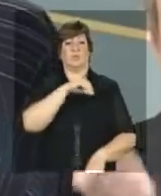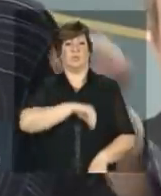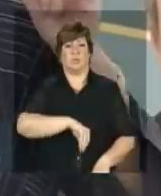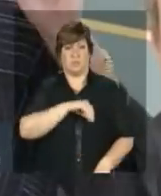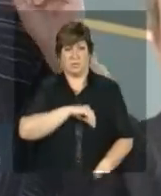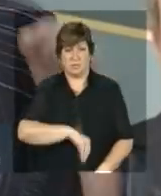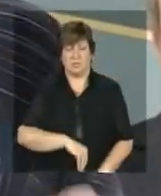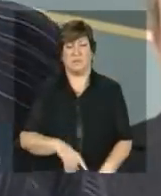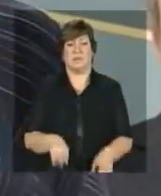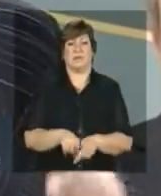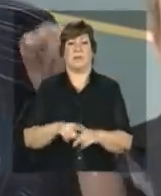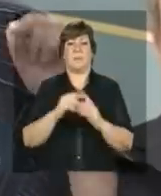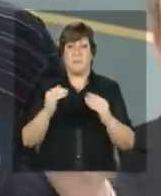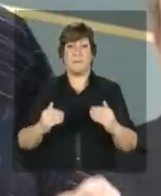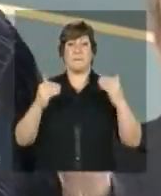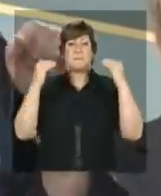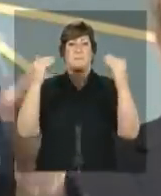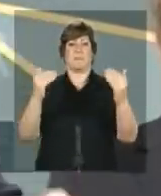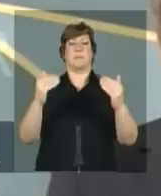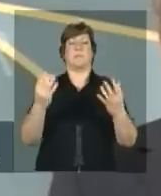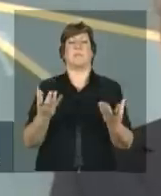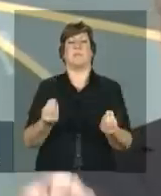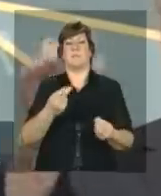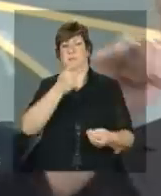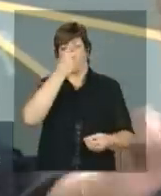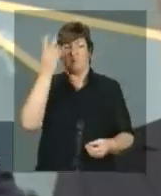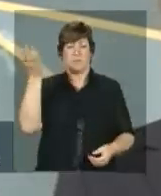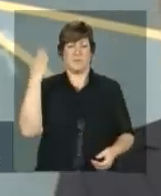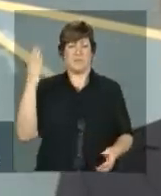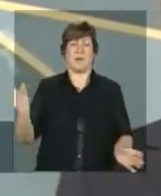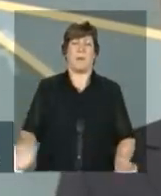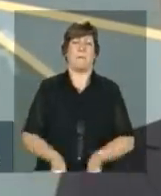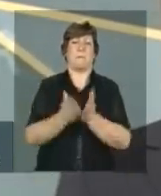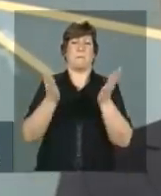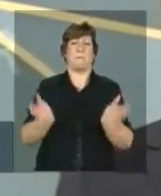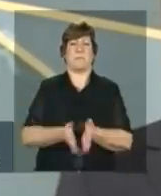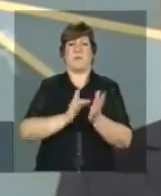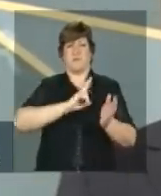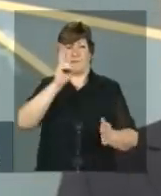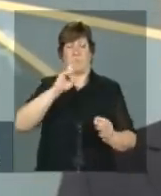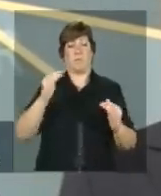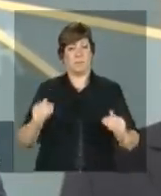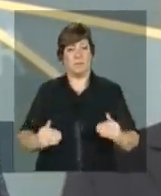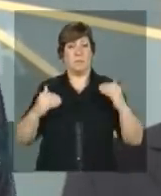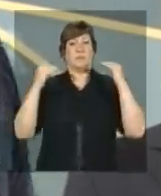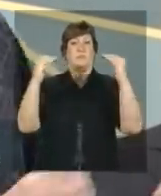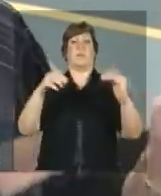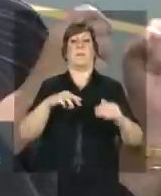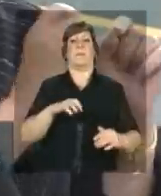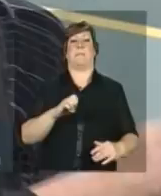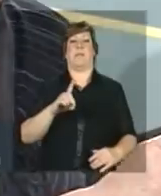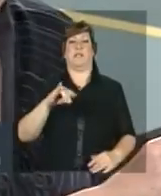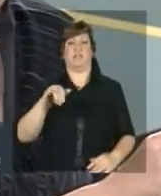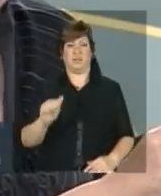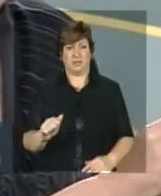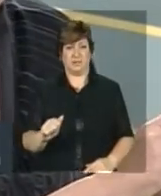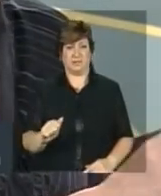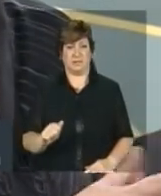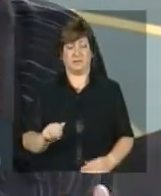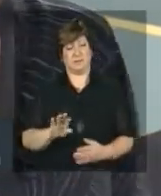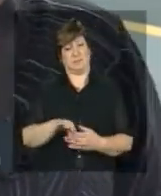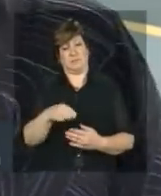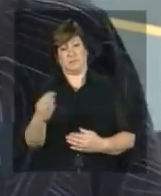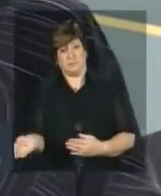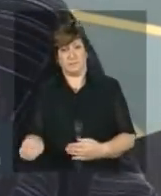e da elevação de milhões de pessoas à condição de classe média, de um lado